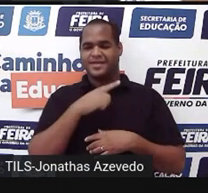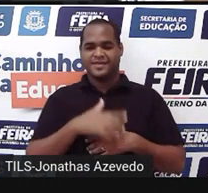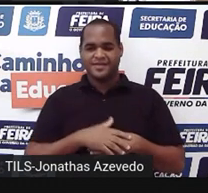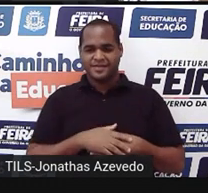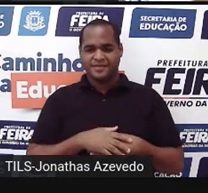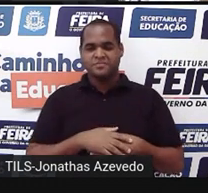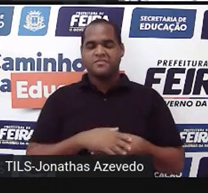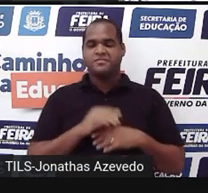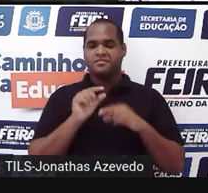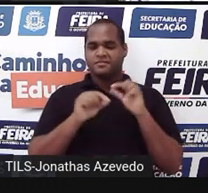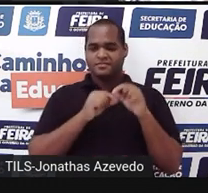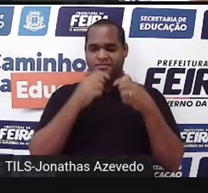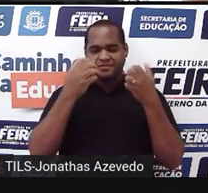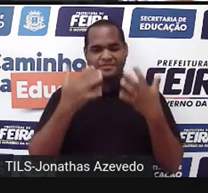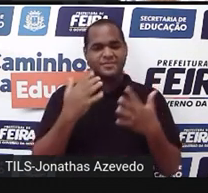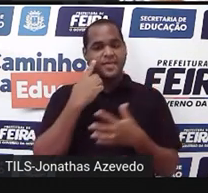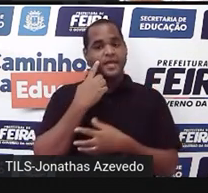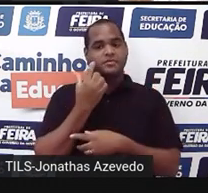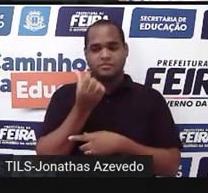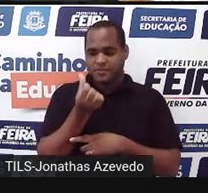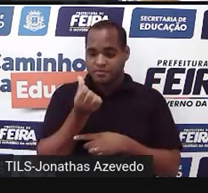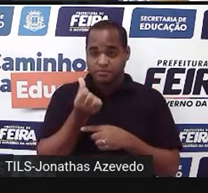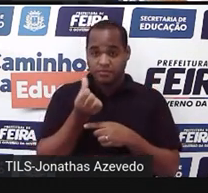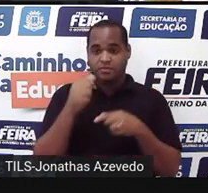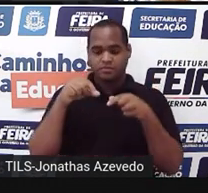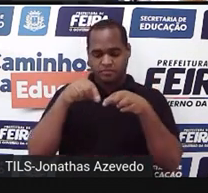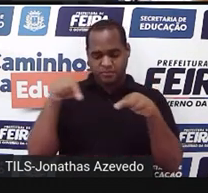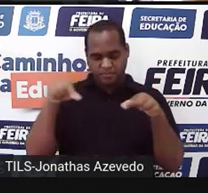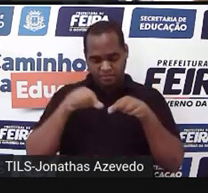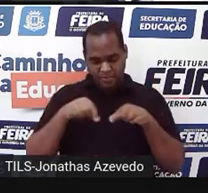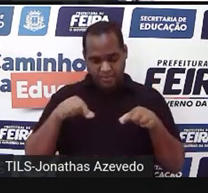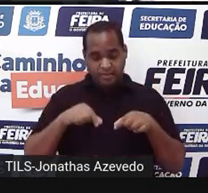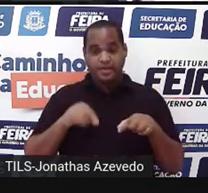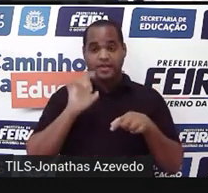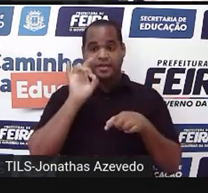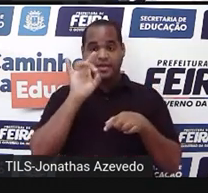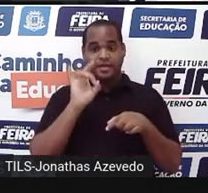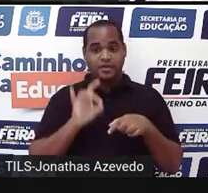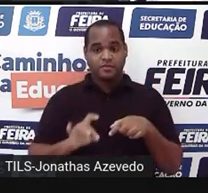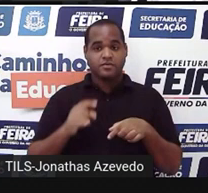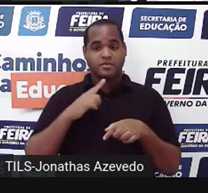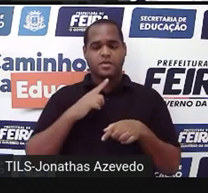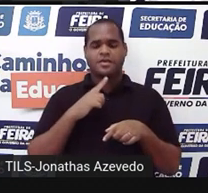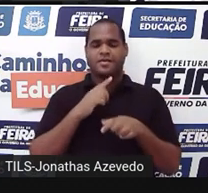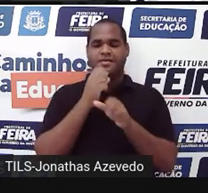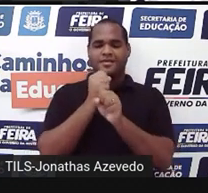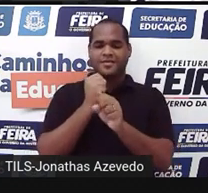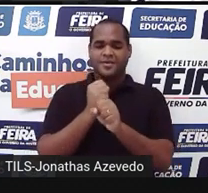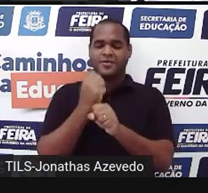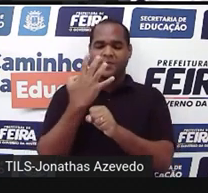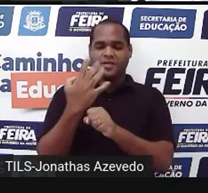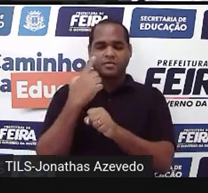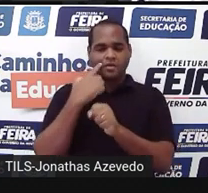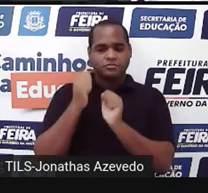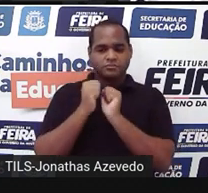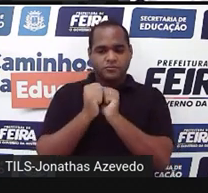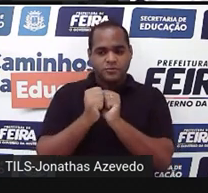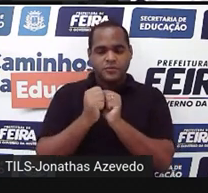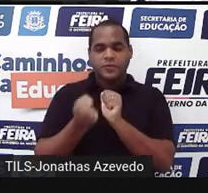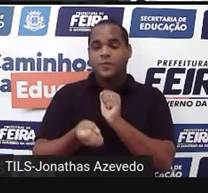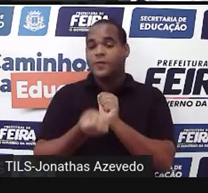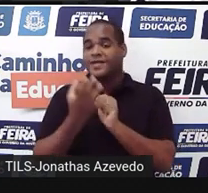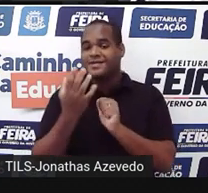camada a gente faz 6 fileiras. E em cada fileira tem 4 cubinhos. Acompanhe comigo quantas fileiras tem aqui.